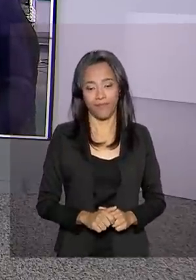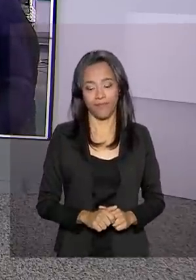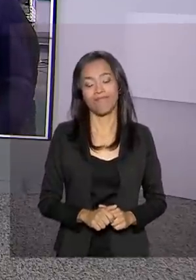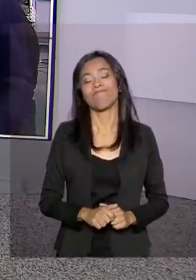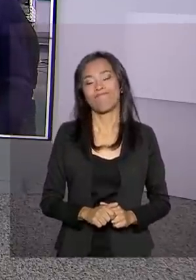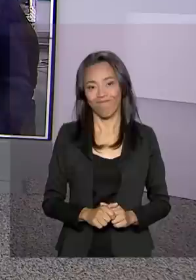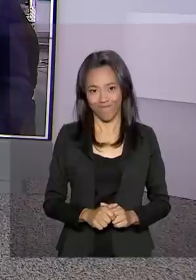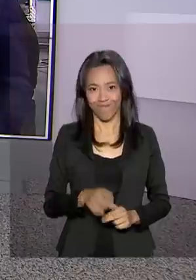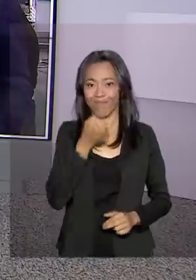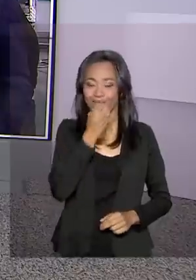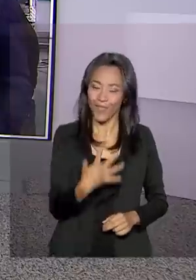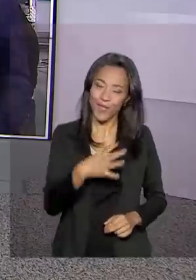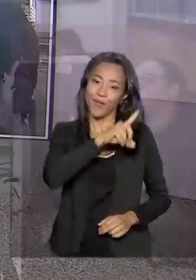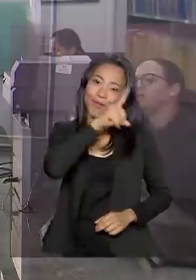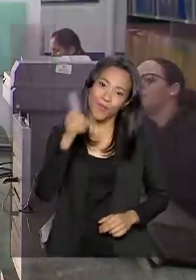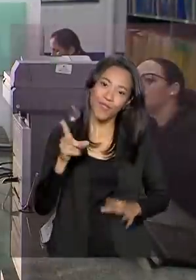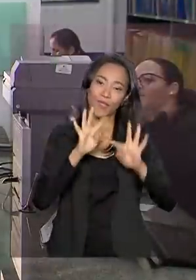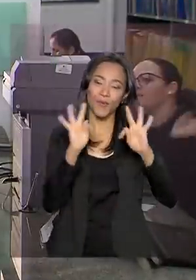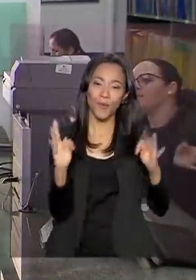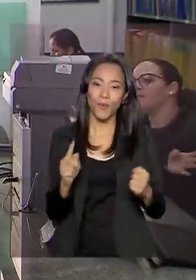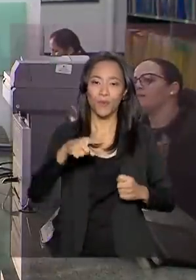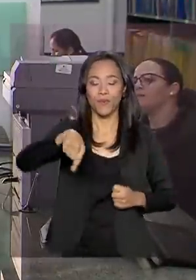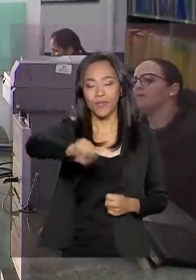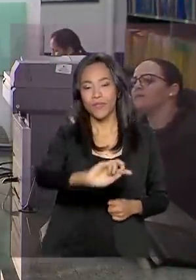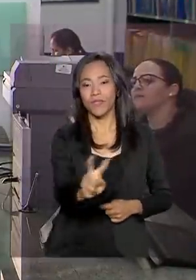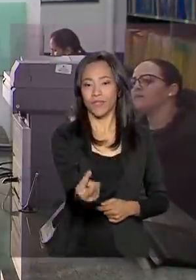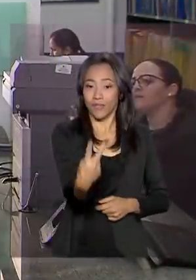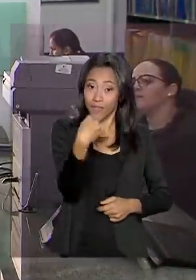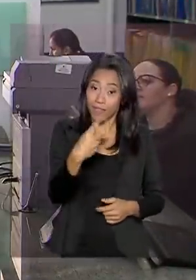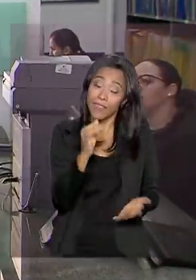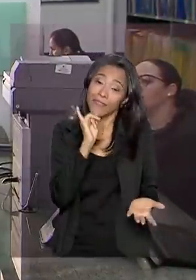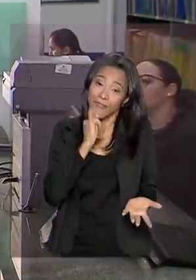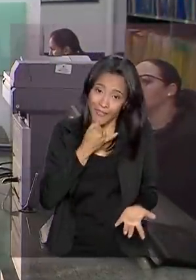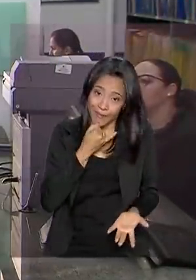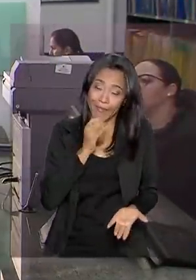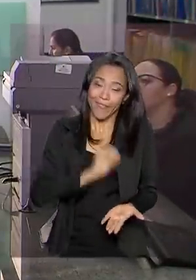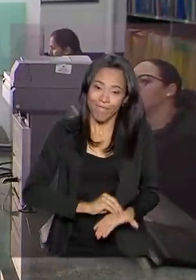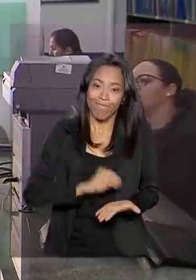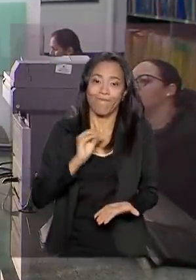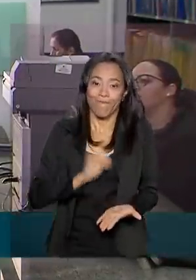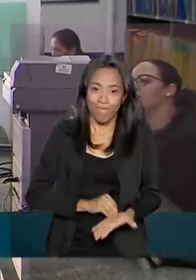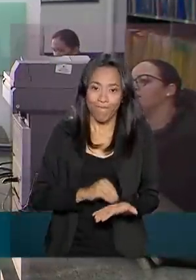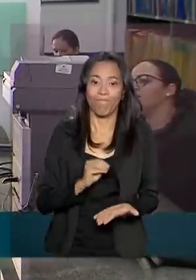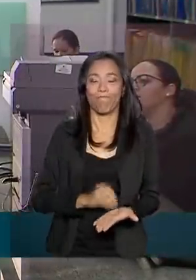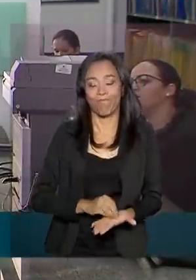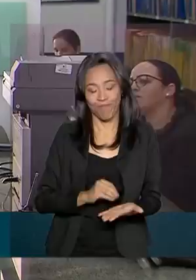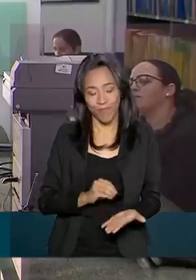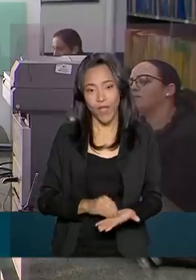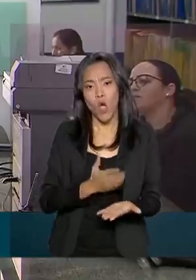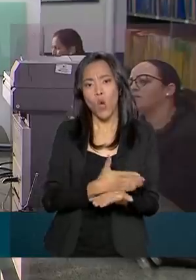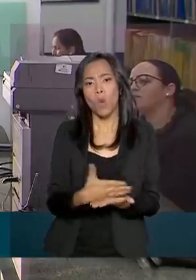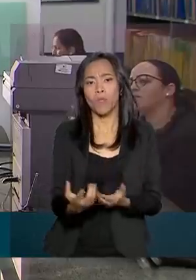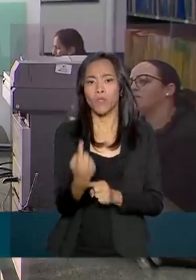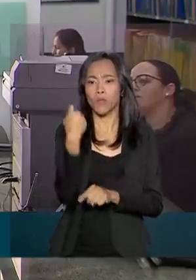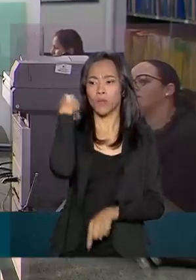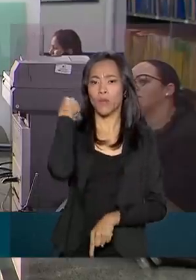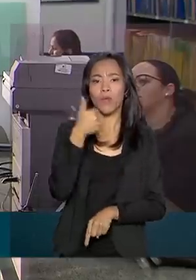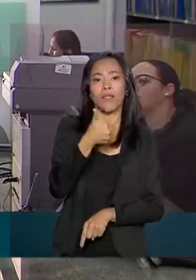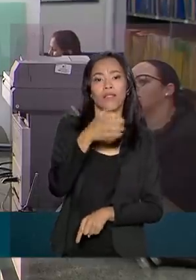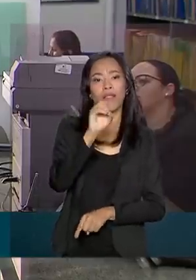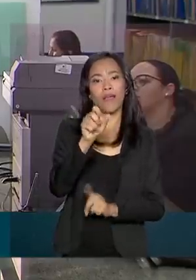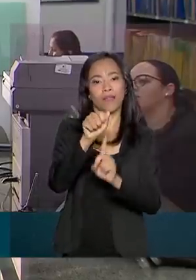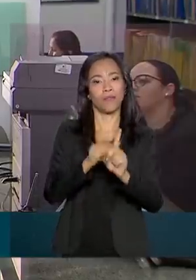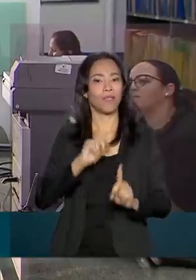Bom dia, Carla. Bom dia a todos que acompanham o Brasil em dia. Infelizmente, falta, viu, Carla? A campanha começou no dia 10 de abril,